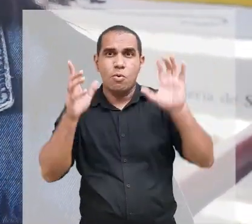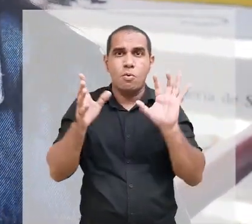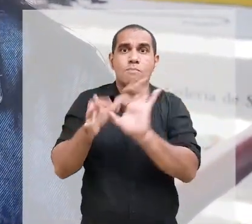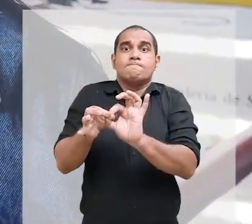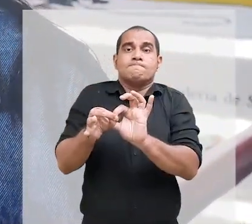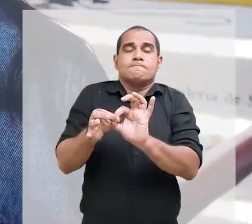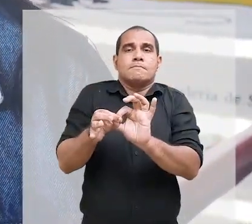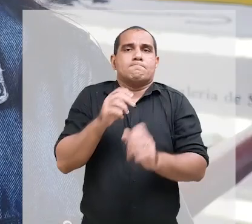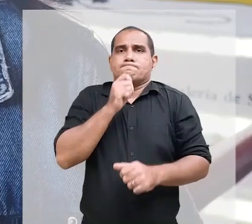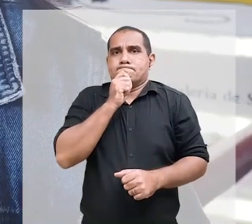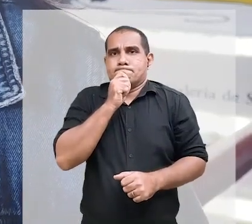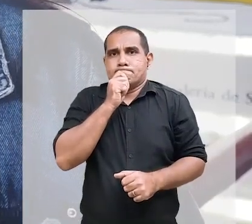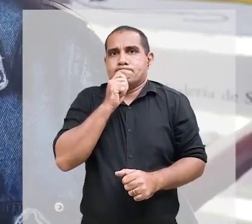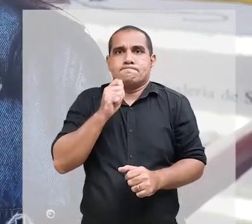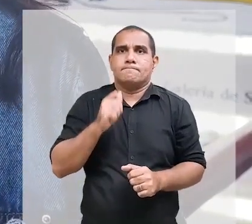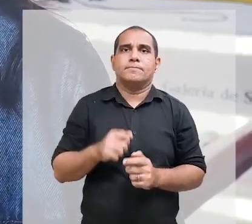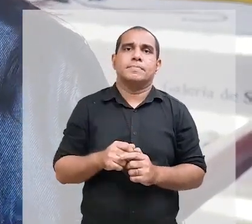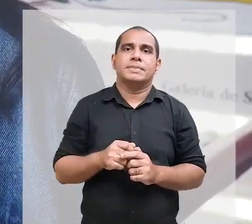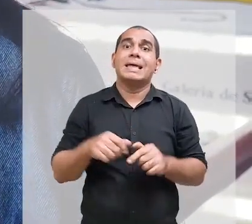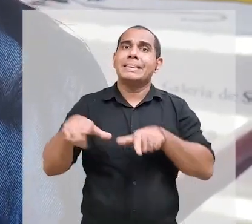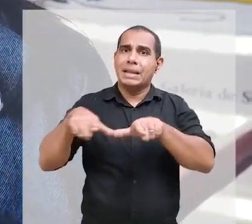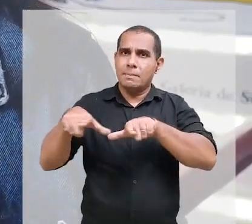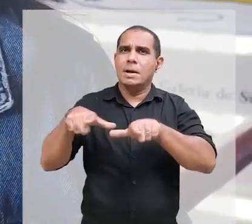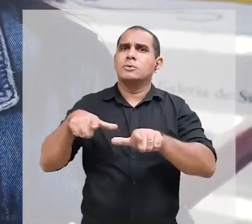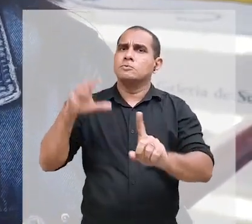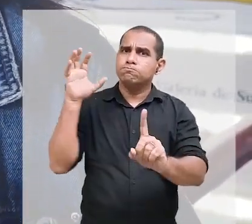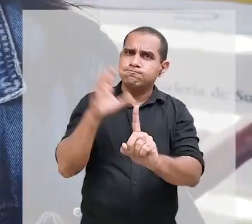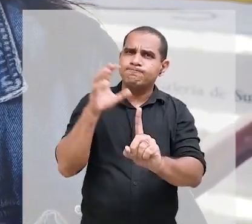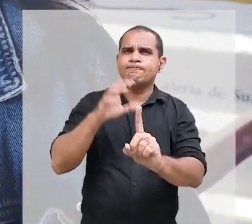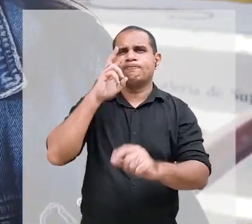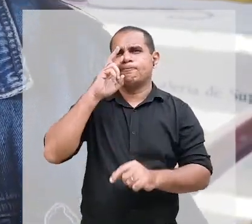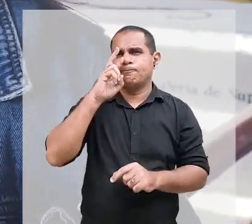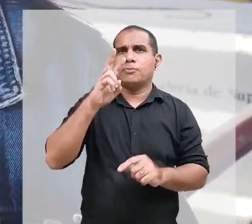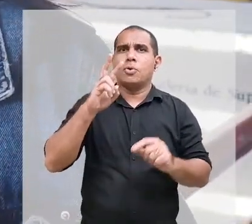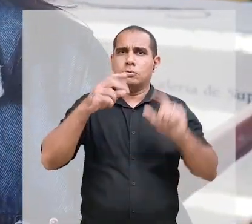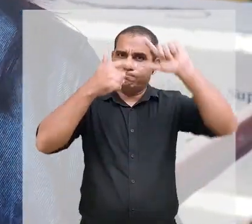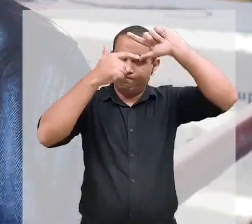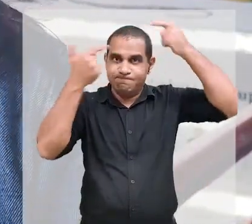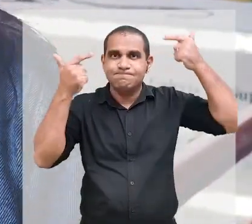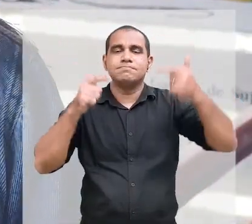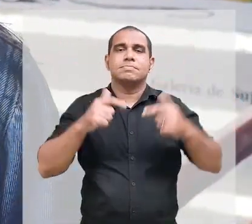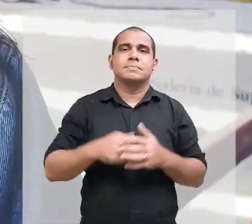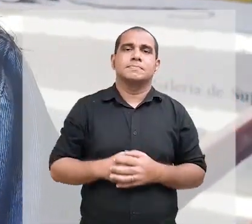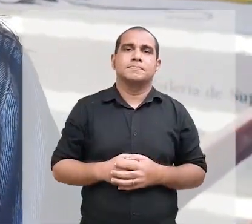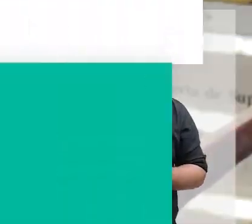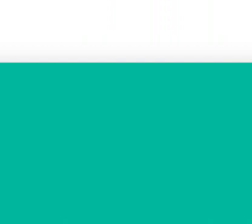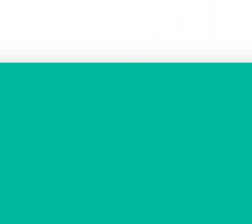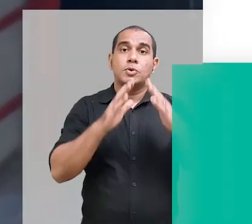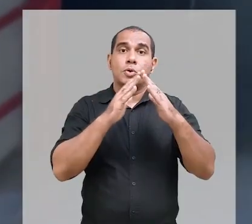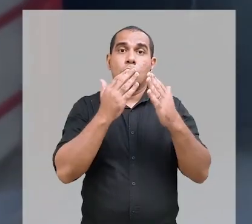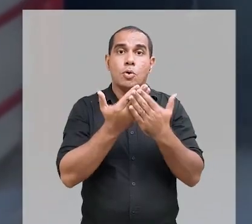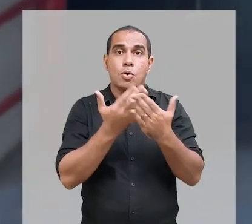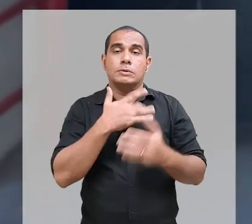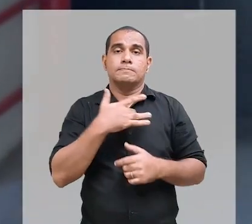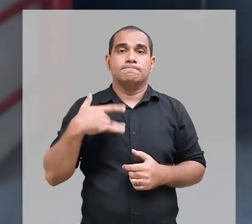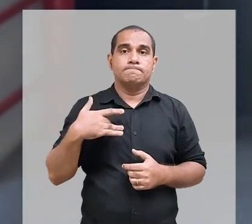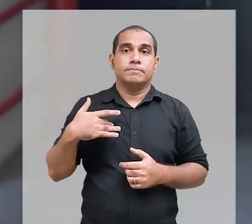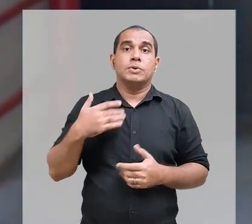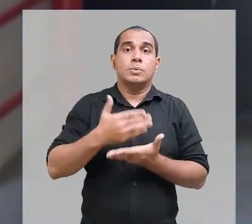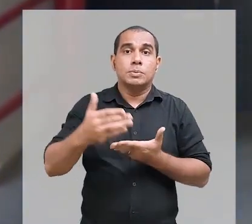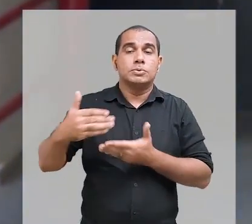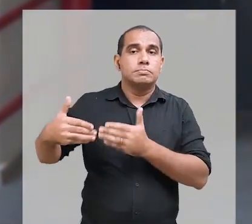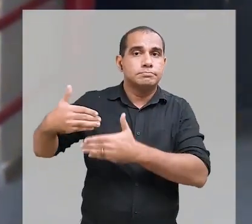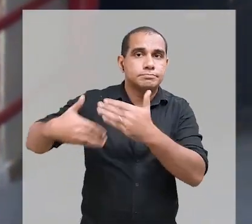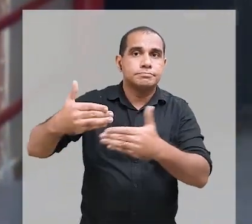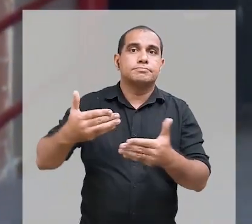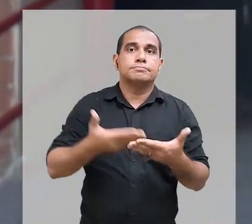mental e o trabalho. Porque o trabalho, infelizmente, ele é um fator preponderante, bem forte. A ESP iniciou o